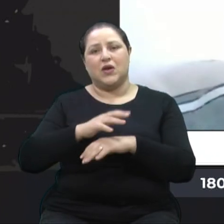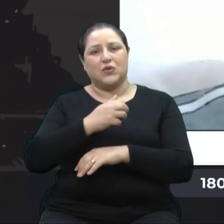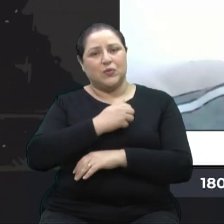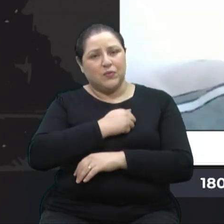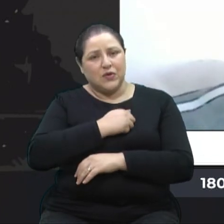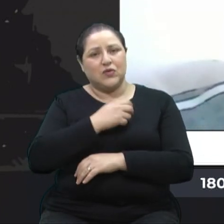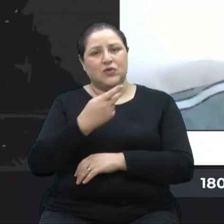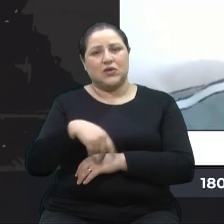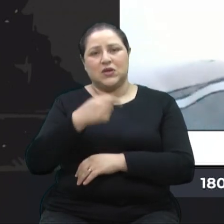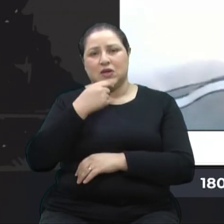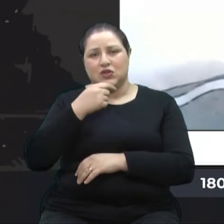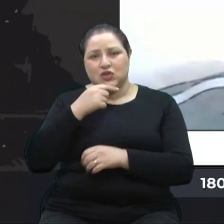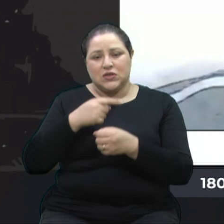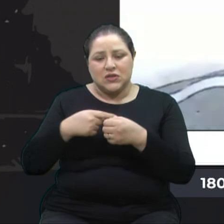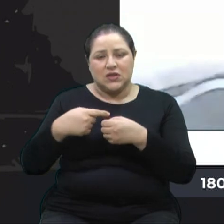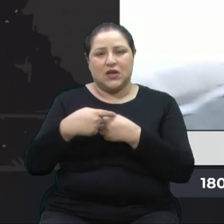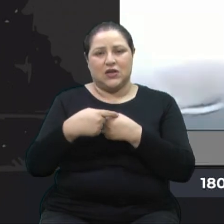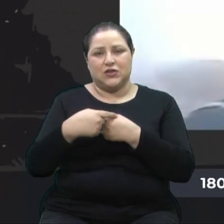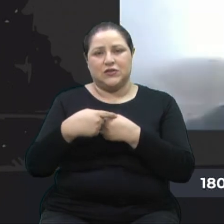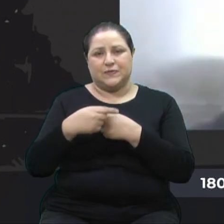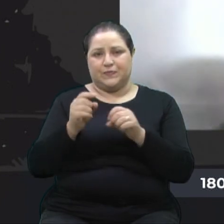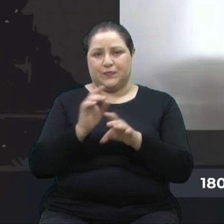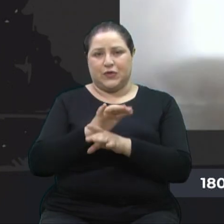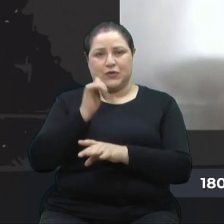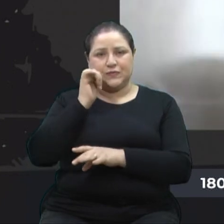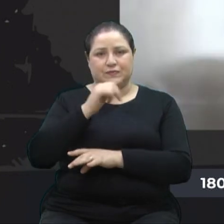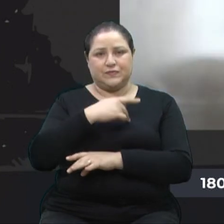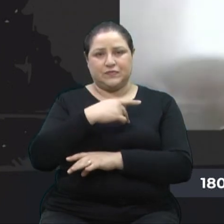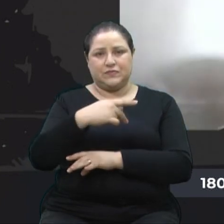Caxias do Sul. Era isso, senhora presidente. Obrigada, Vera.